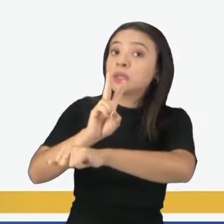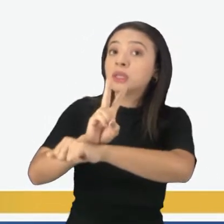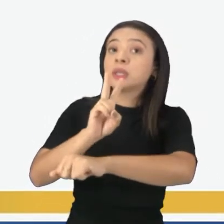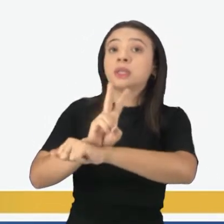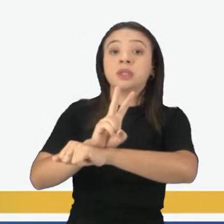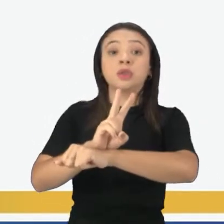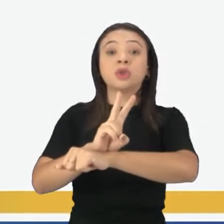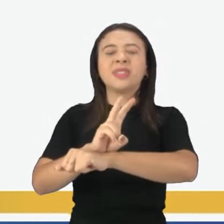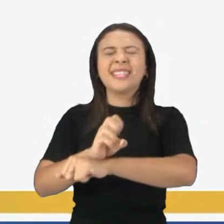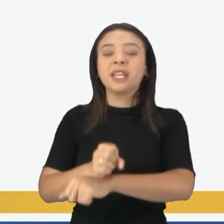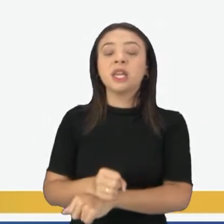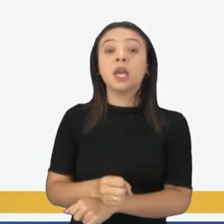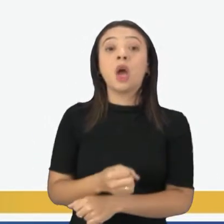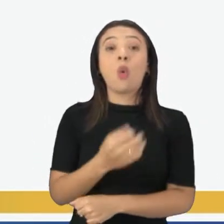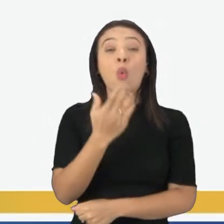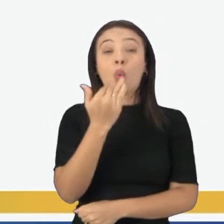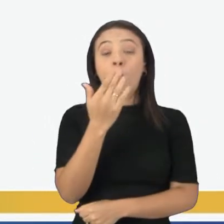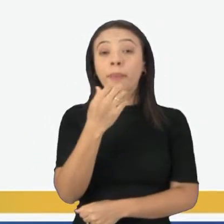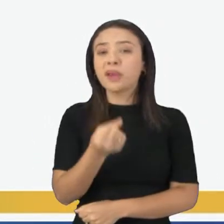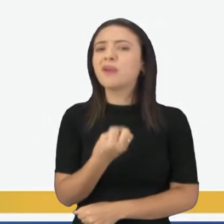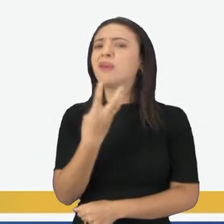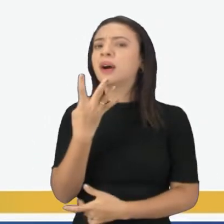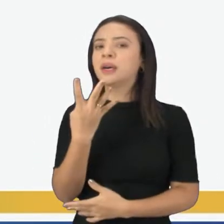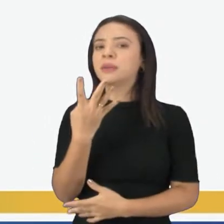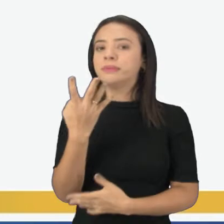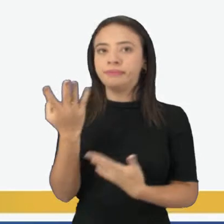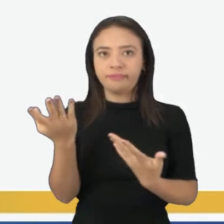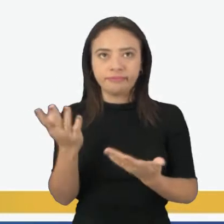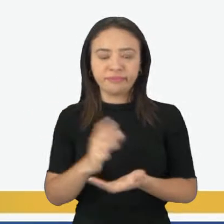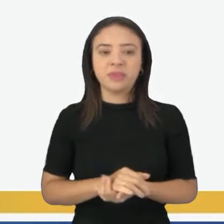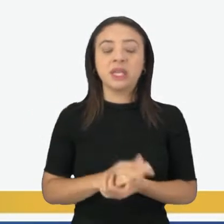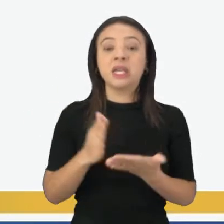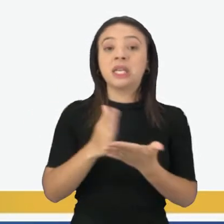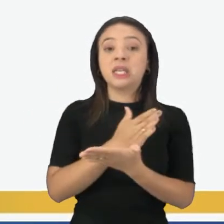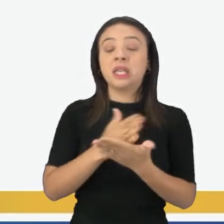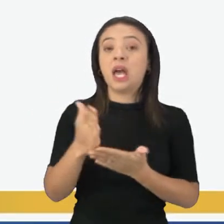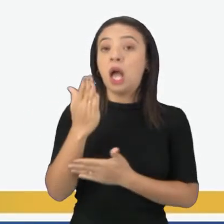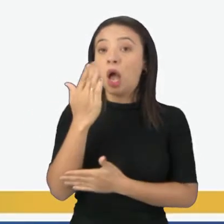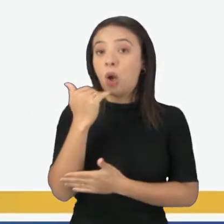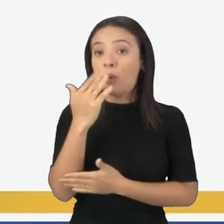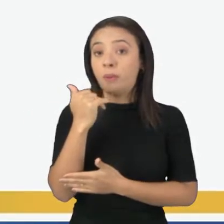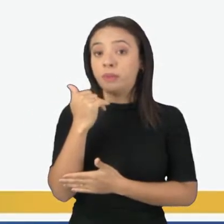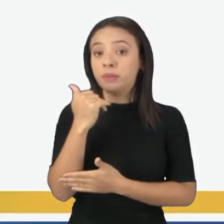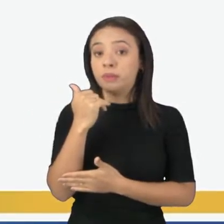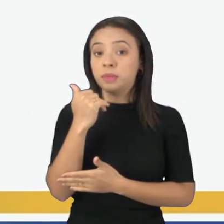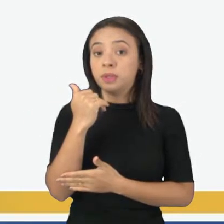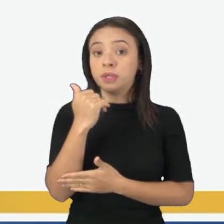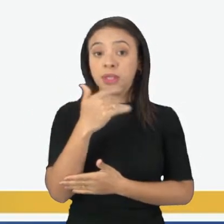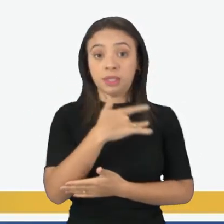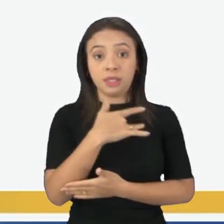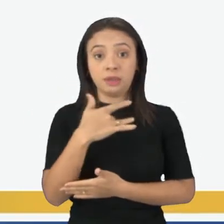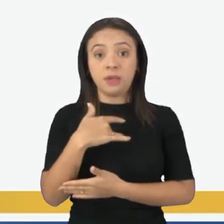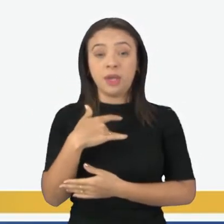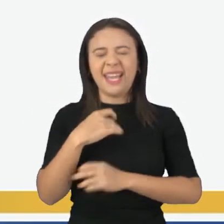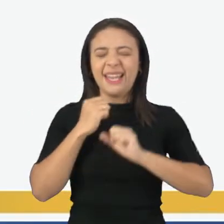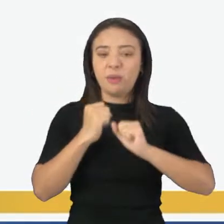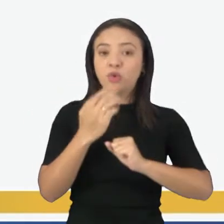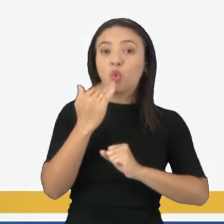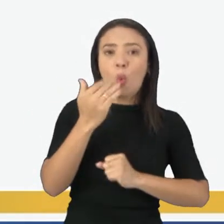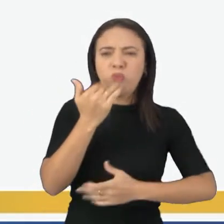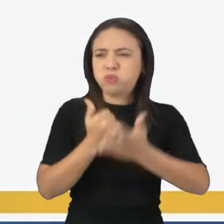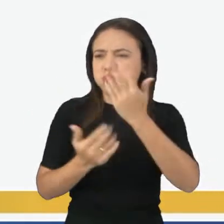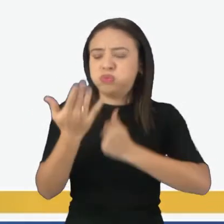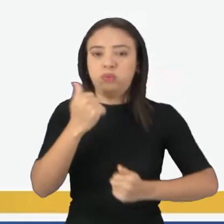quantidade de alimentos consumidos. Nem sempre o alimento que é considerado saudável pode ser consumido em